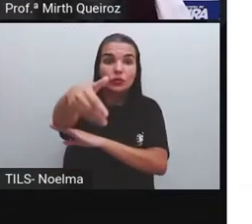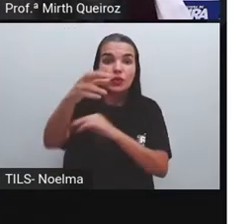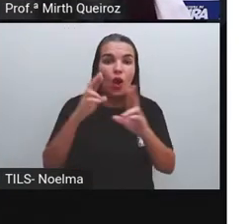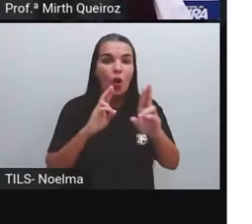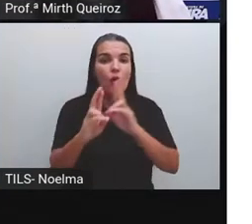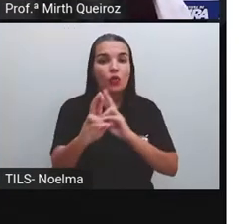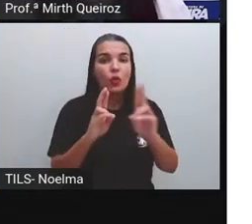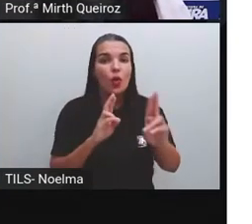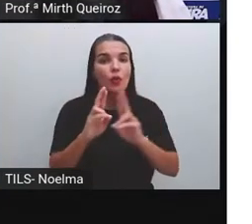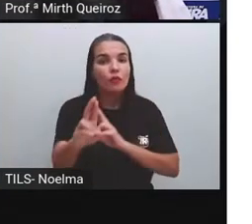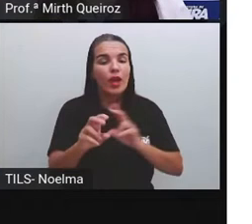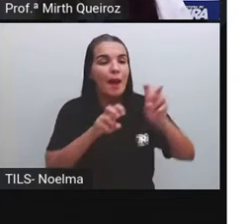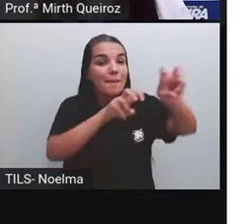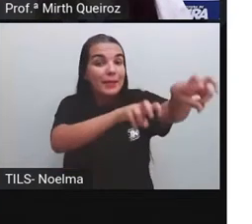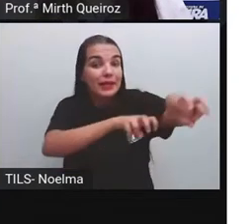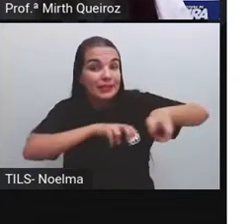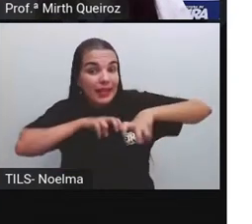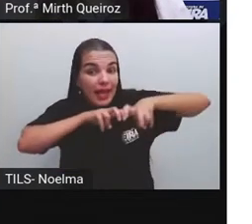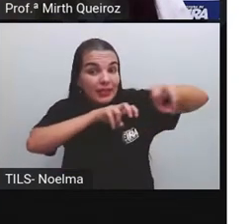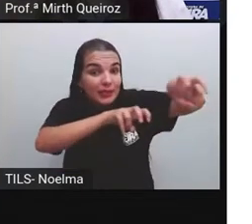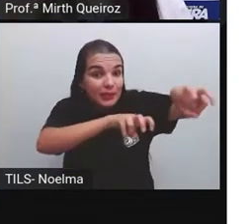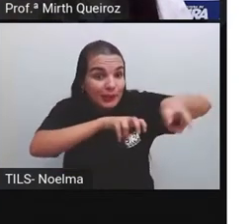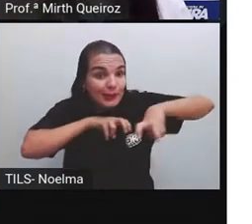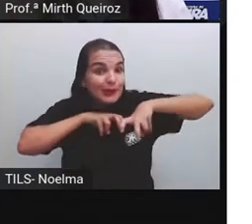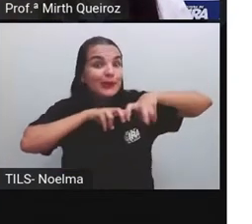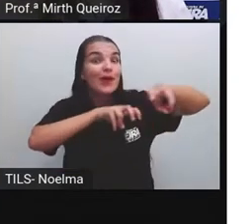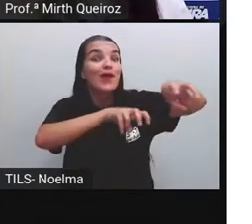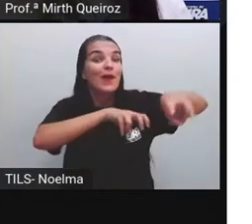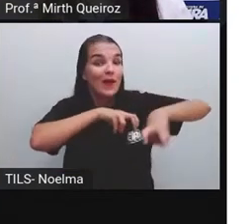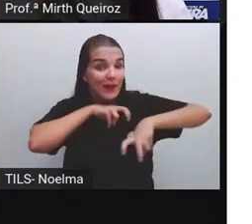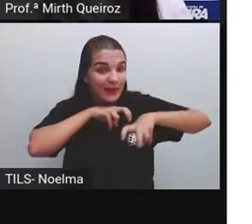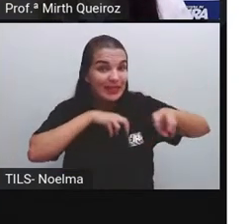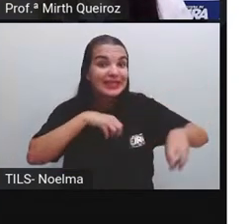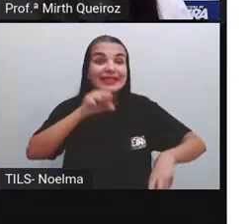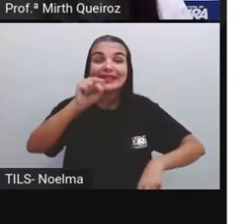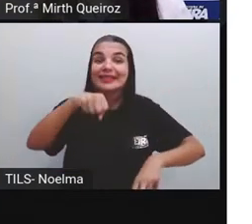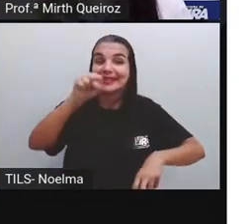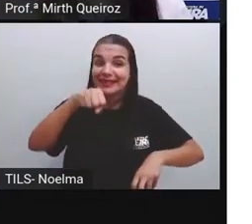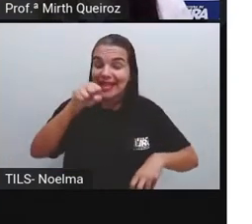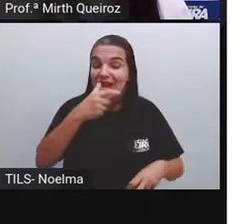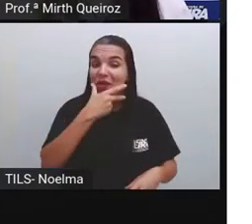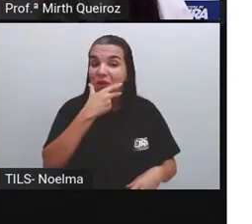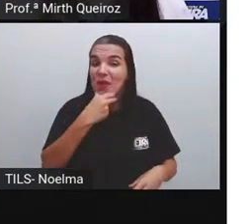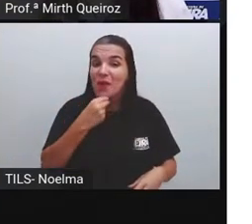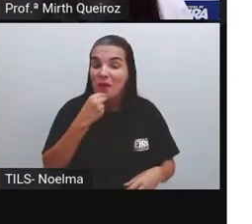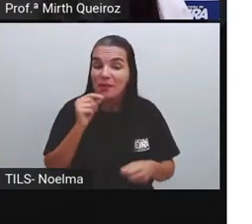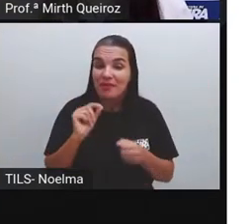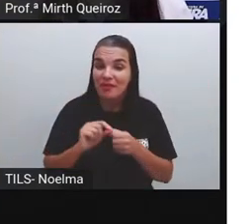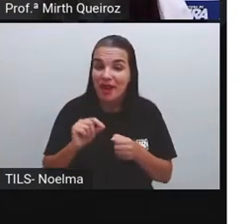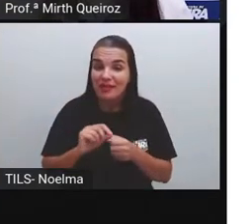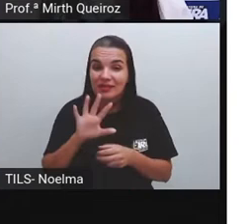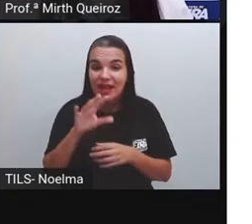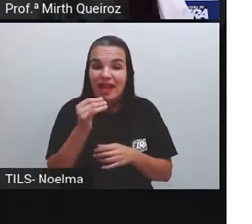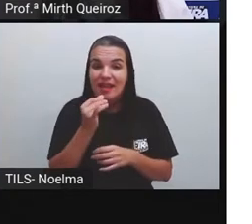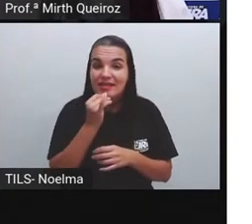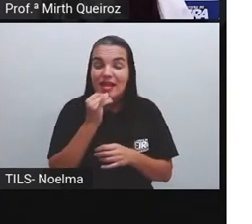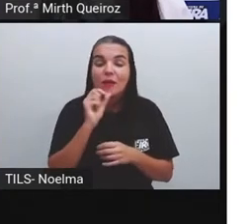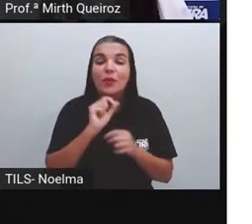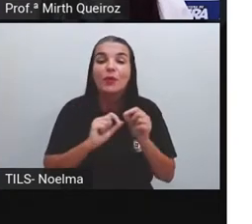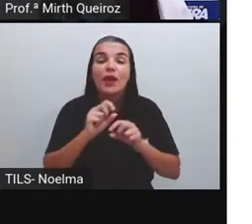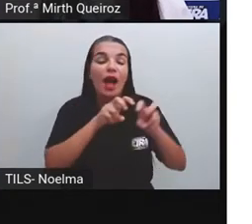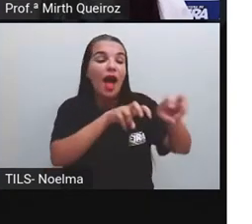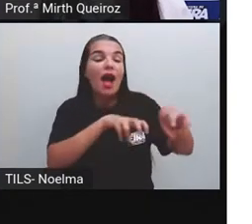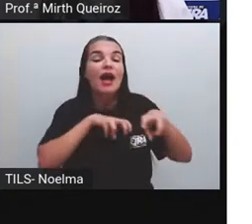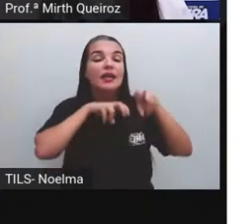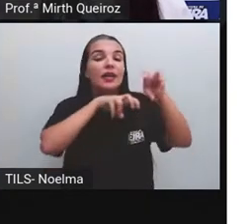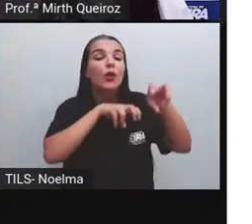rodovias, plantações, plantações feitas pelo homem, certo? Por exemplo, na agricultura,